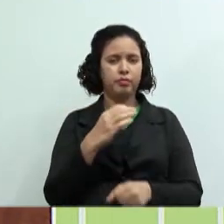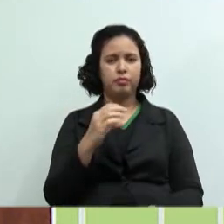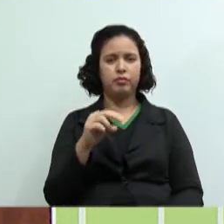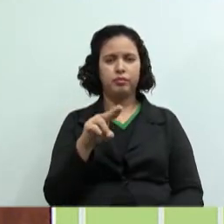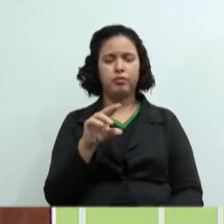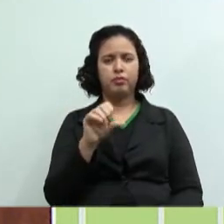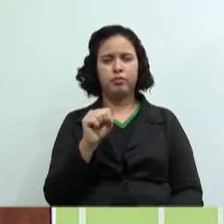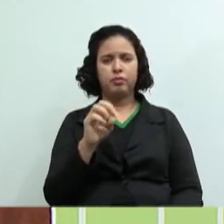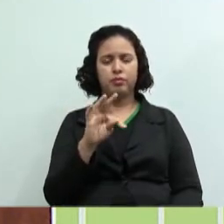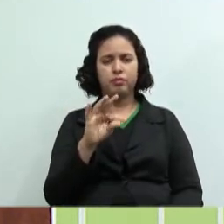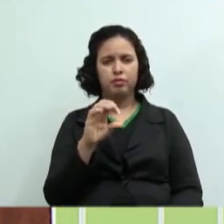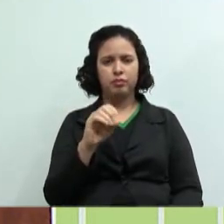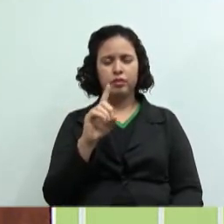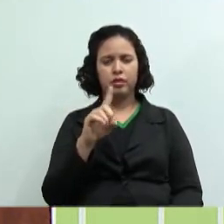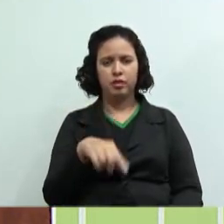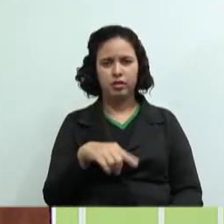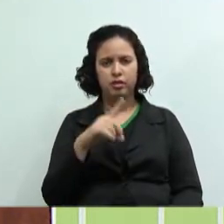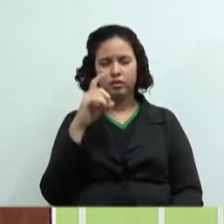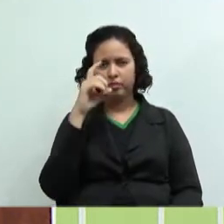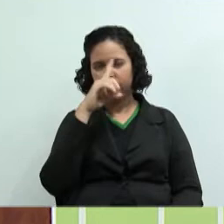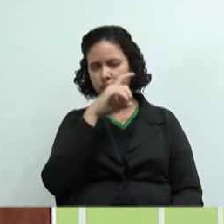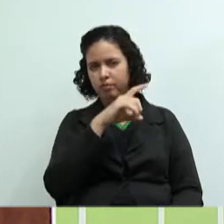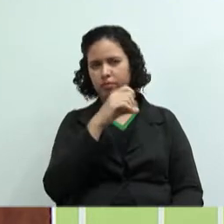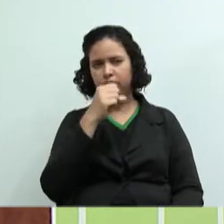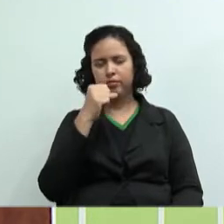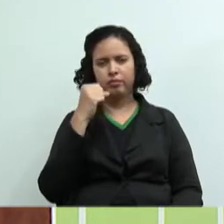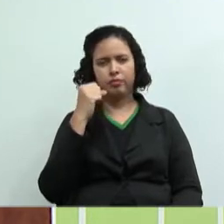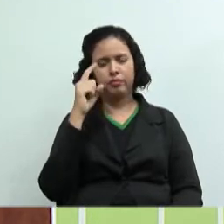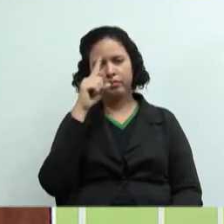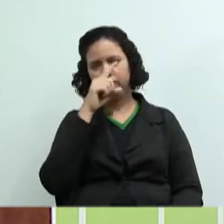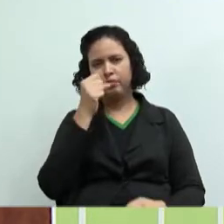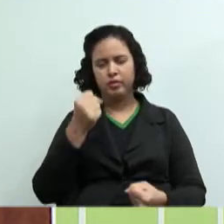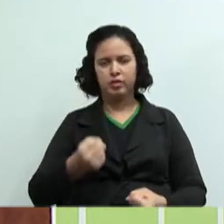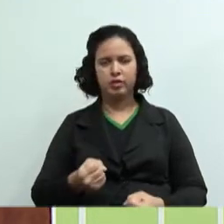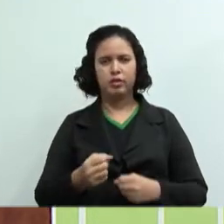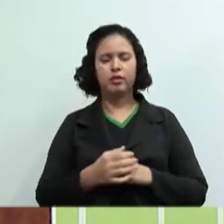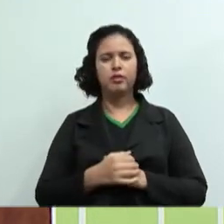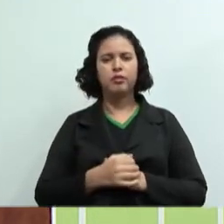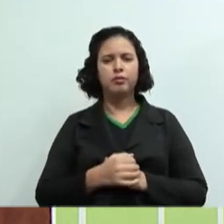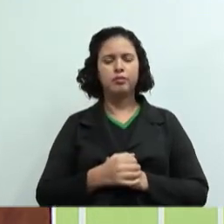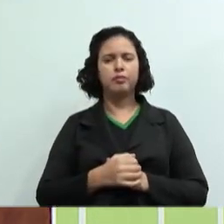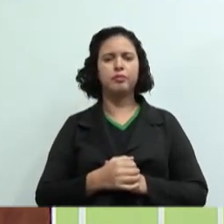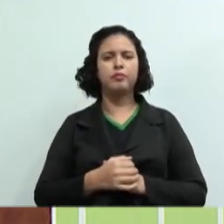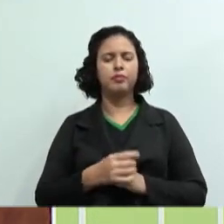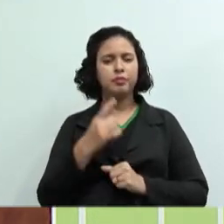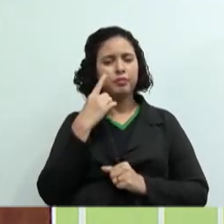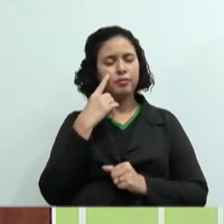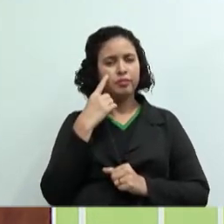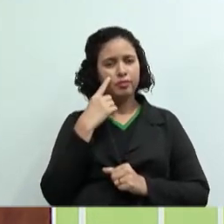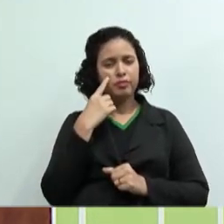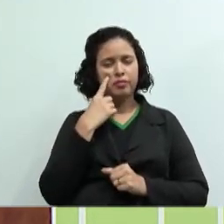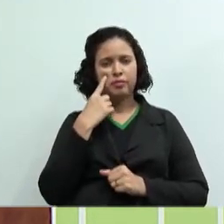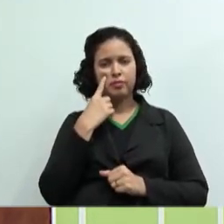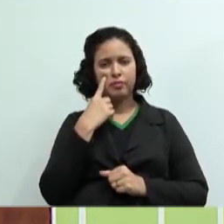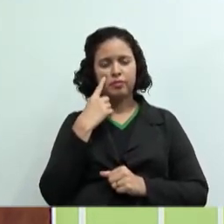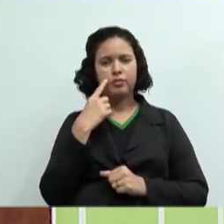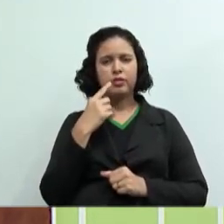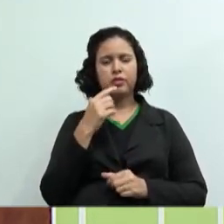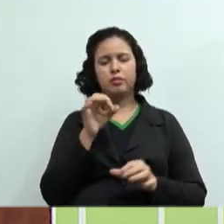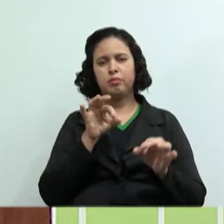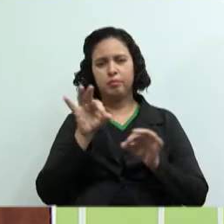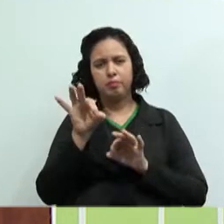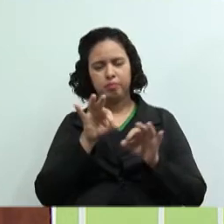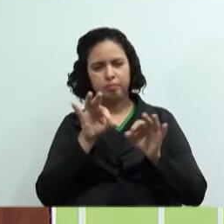apresentar uns conceitos, muitas vezes é um pouco complexo. Então a gente vai tentar trazer para a realidade de vocês e trabalhar com as